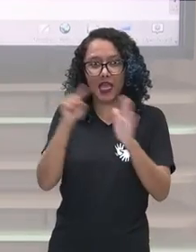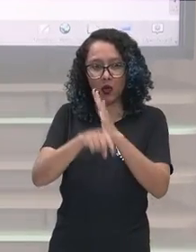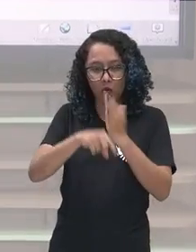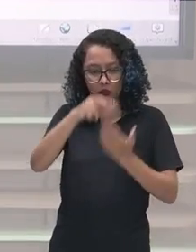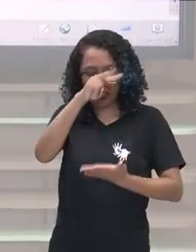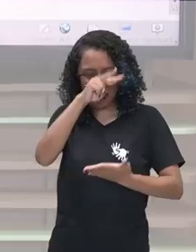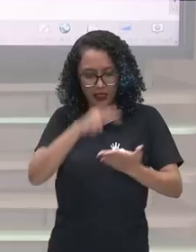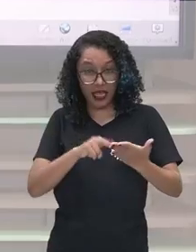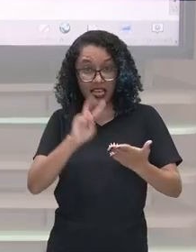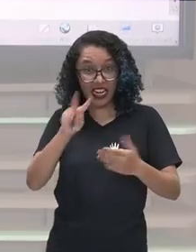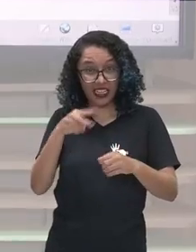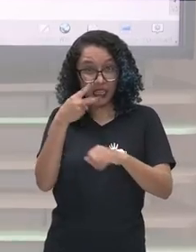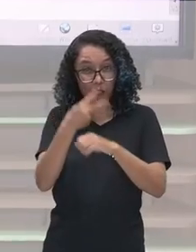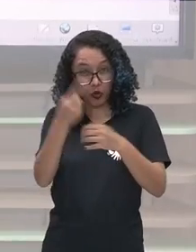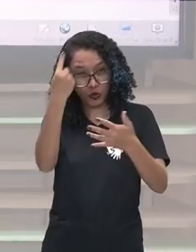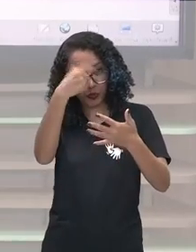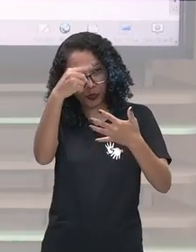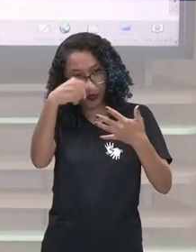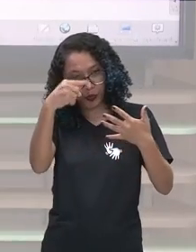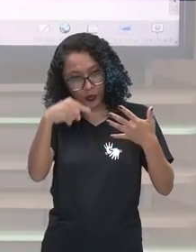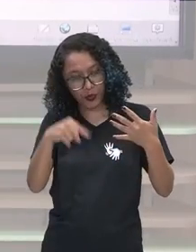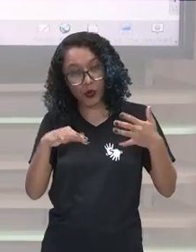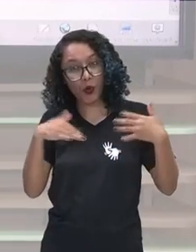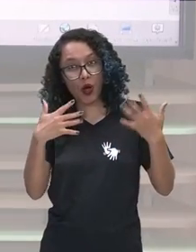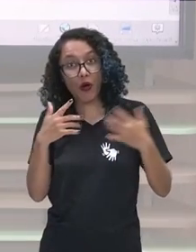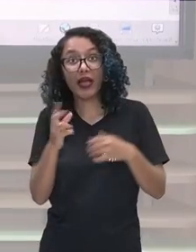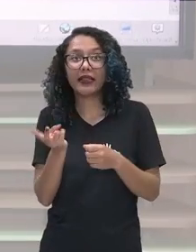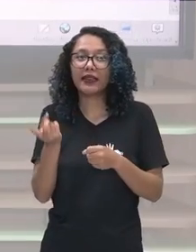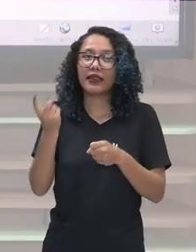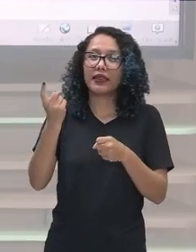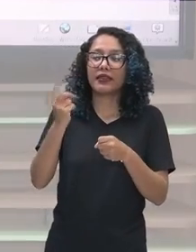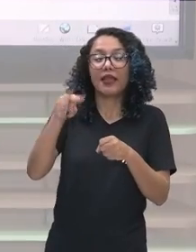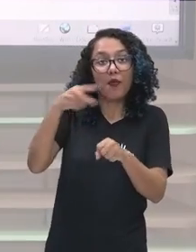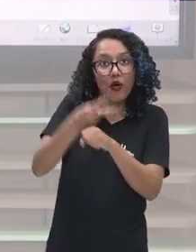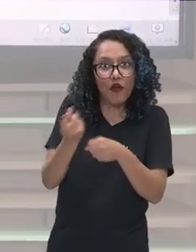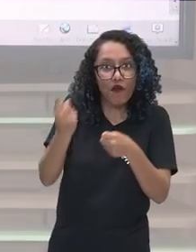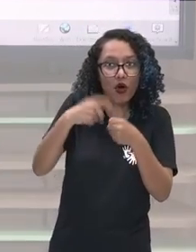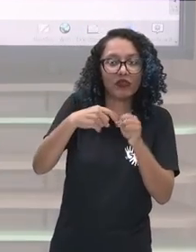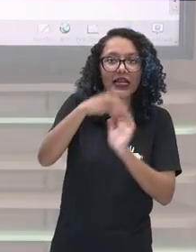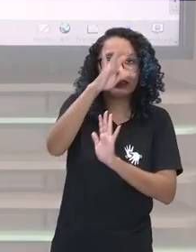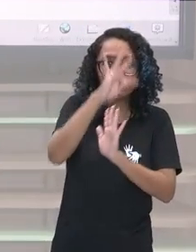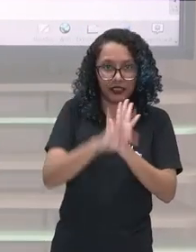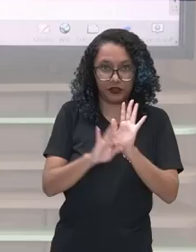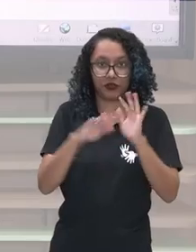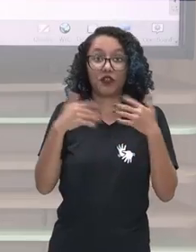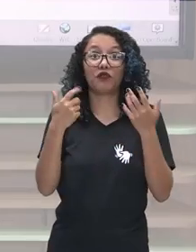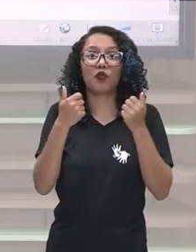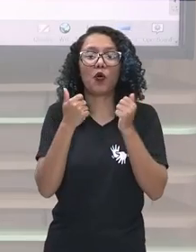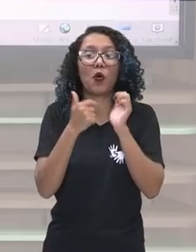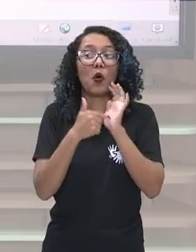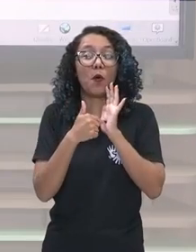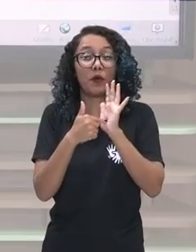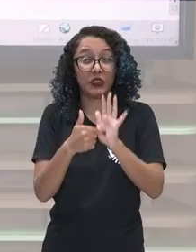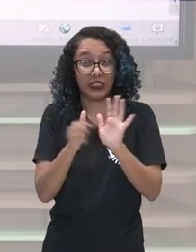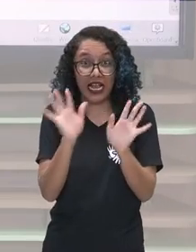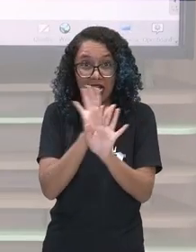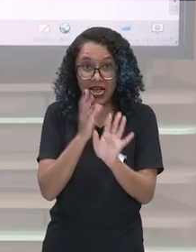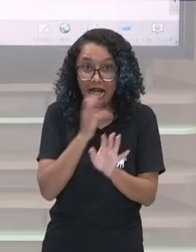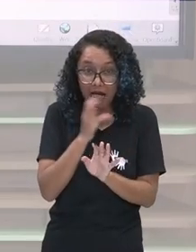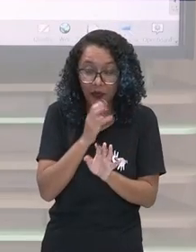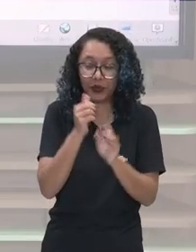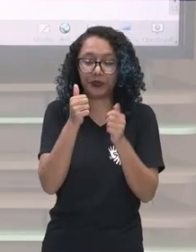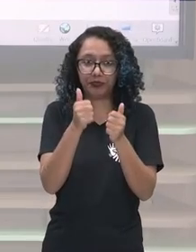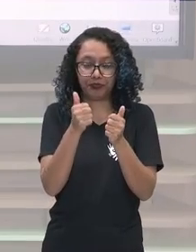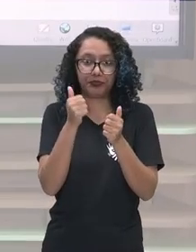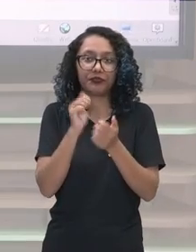respostas. Depois você corre lá no texto, ok? Vou falar de uma forma bem básica, bem rápida aqui. Primeira